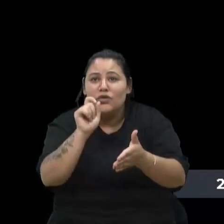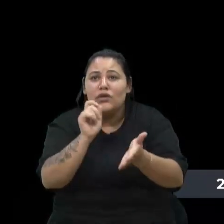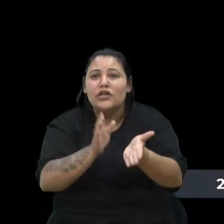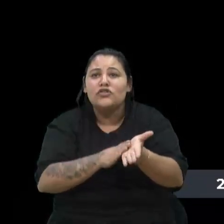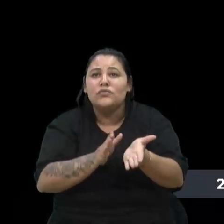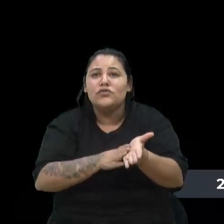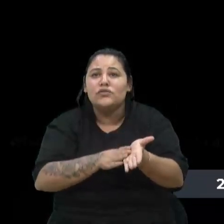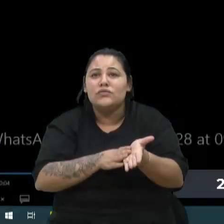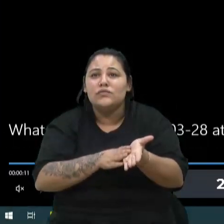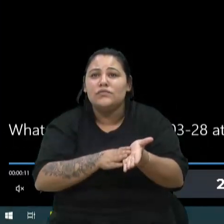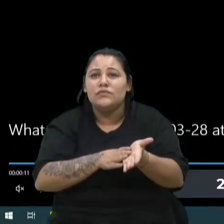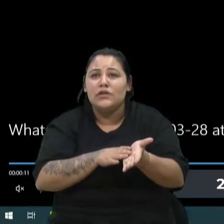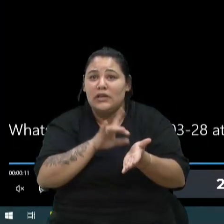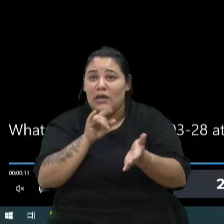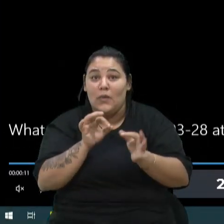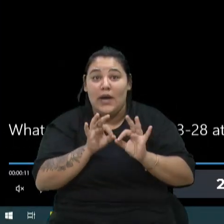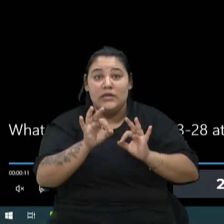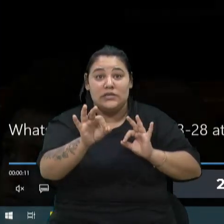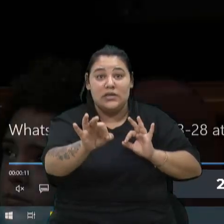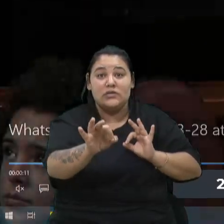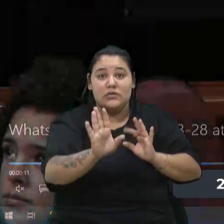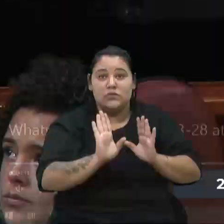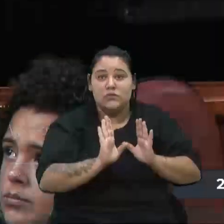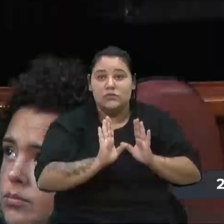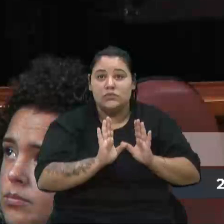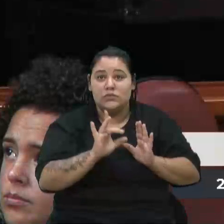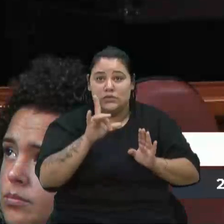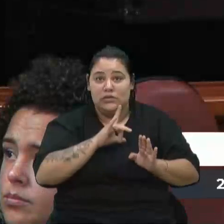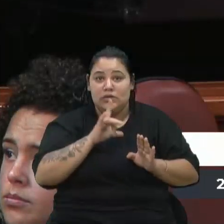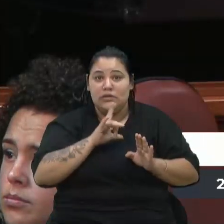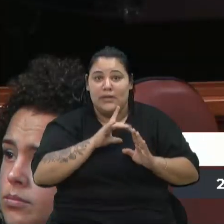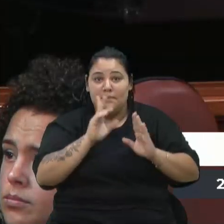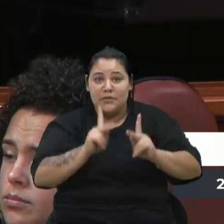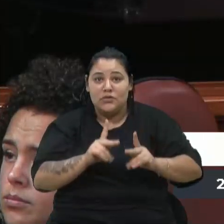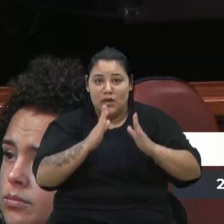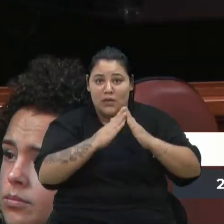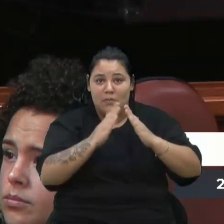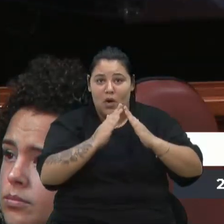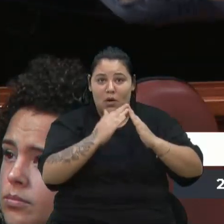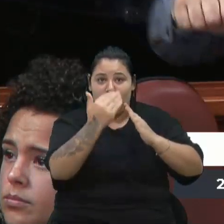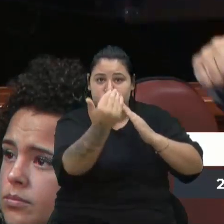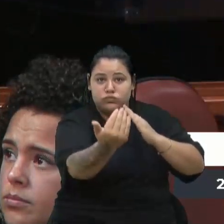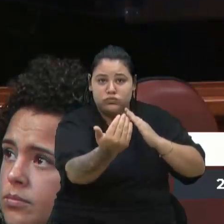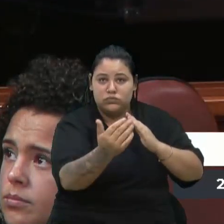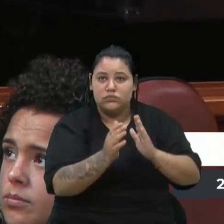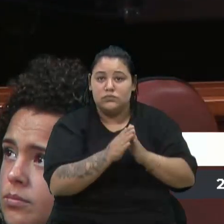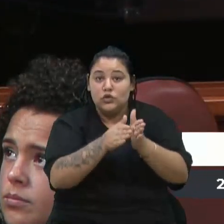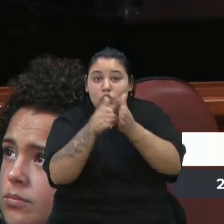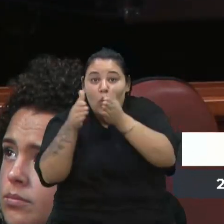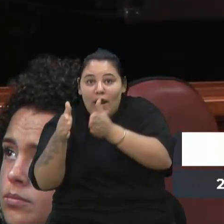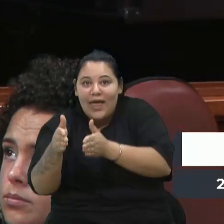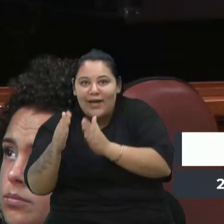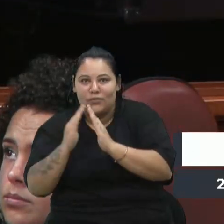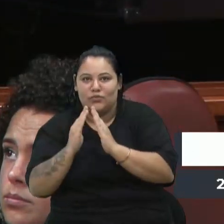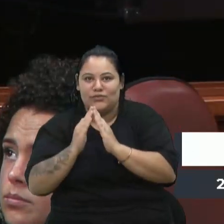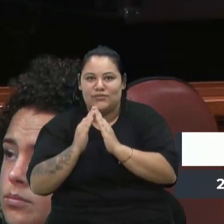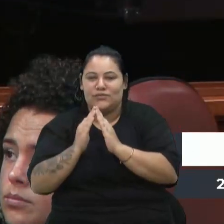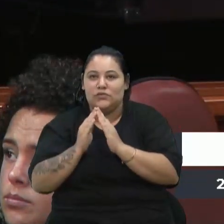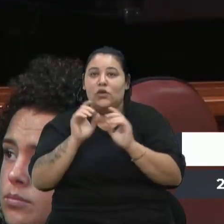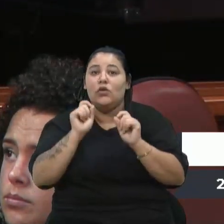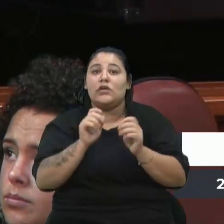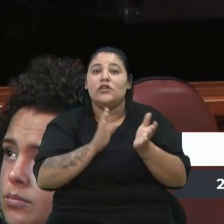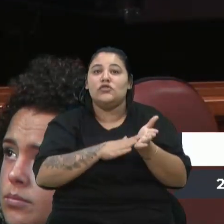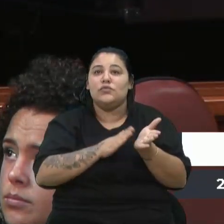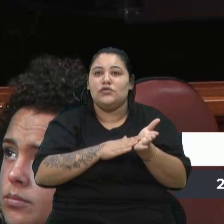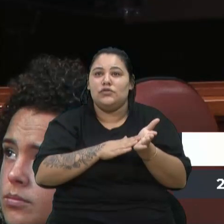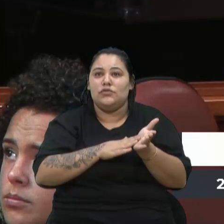Não é nem tão extenso. Para lá segue, tá? Tem gente que mora mais adiante, do lado do valão. O que nós solicitamos? Um